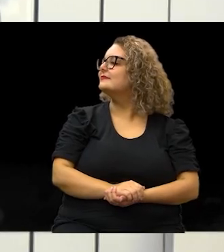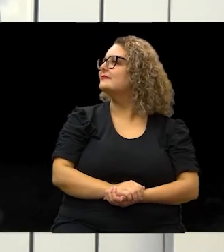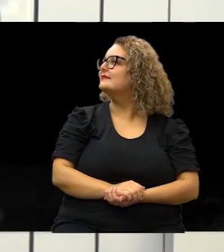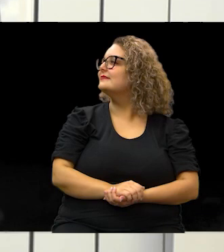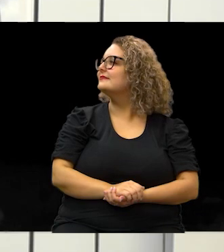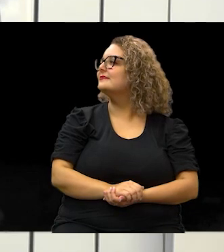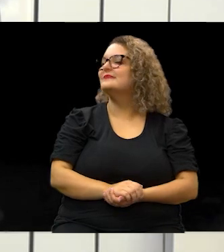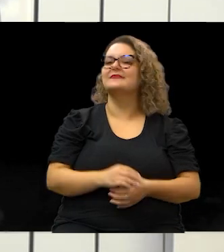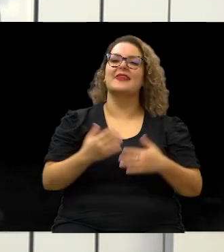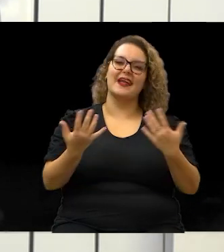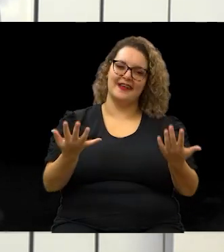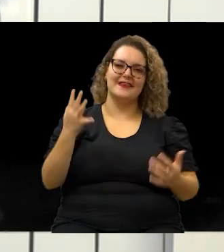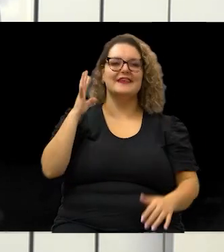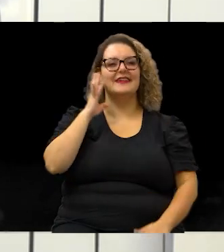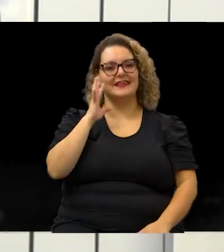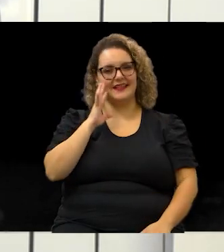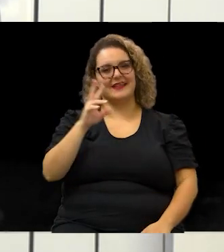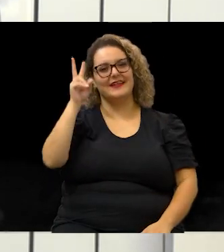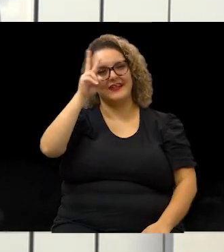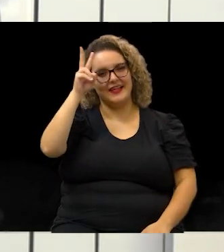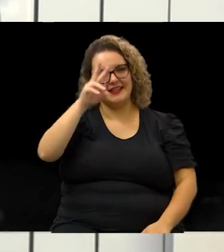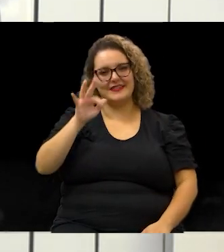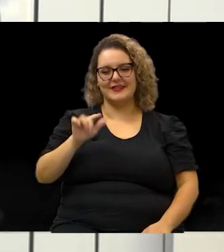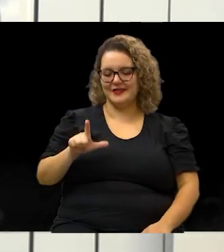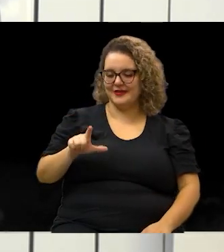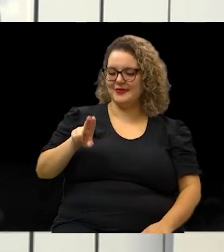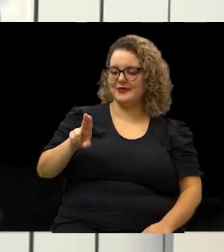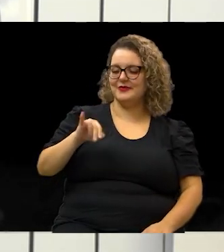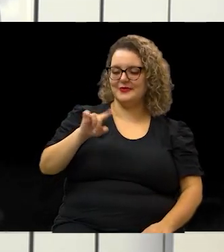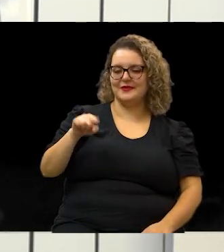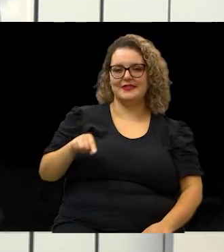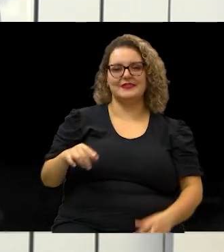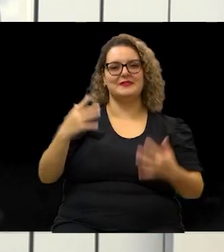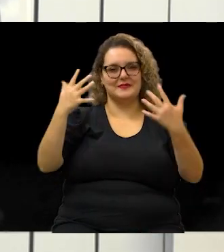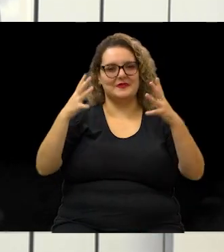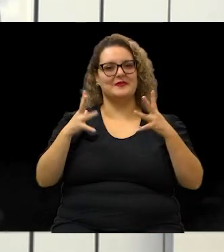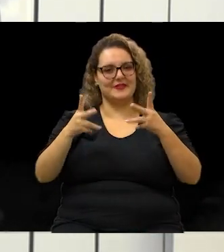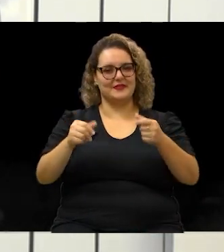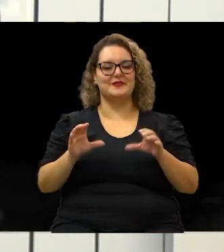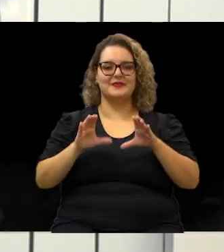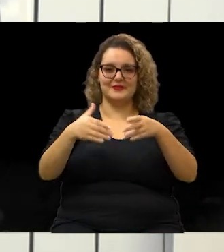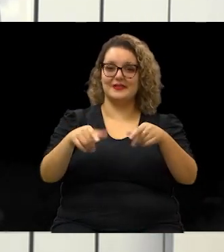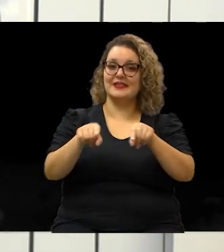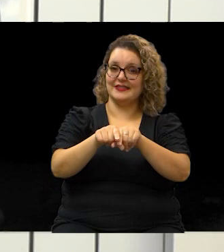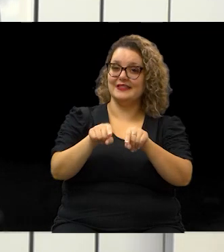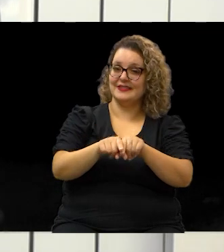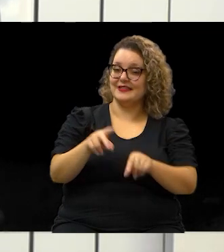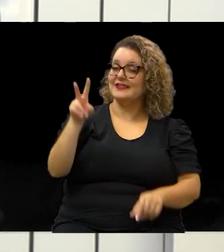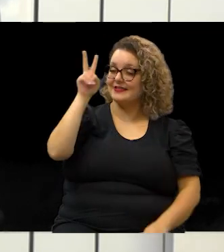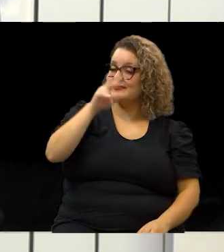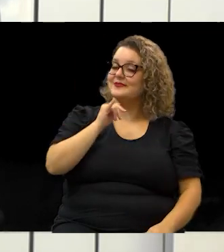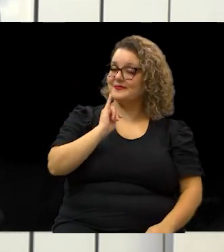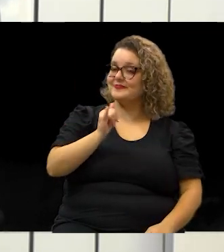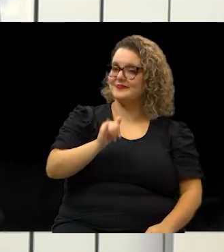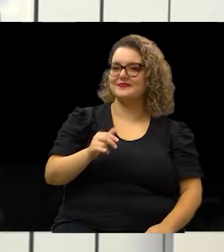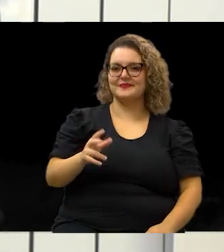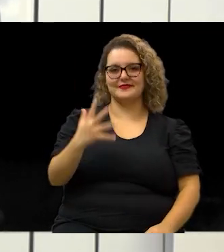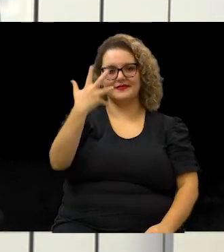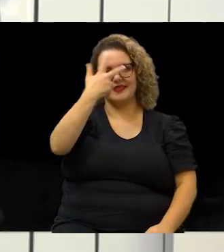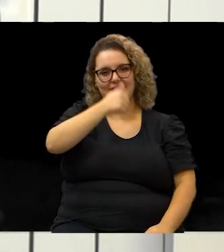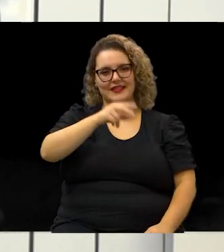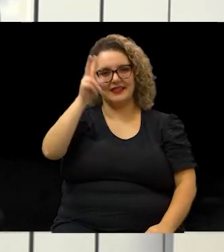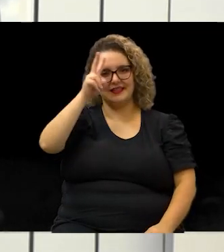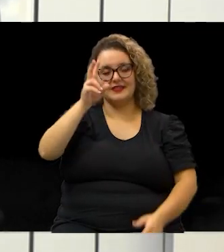Ah, muito bacana, né? História do Luiz Fernando. Parabéns a toda a nossa equipe também que contou esta belíssima história.